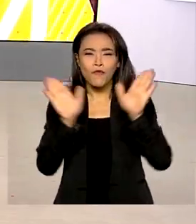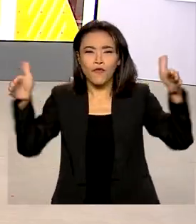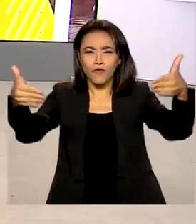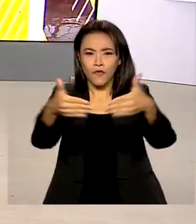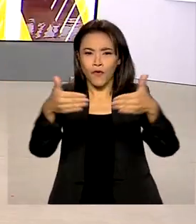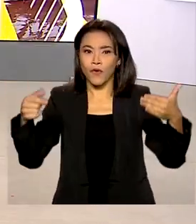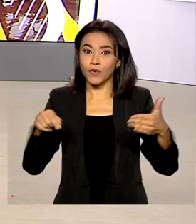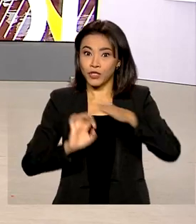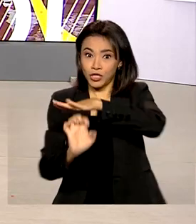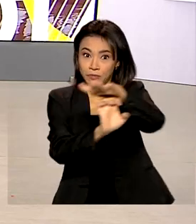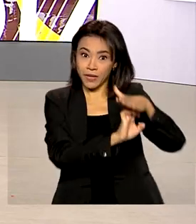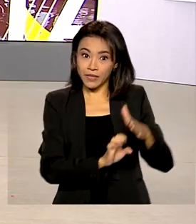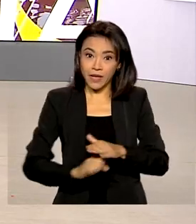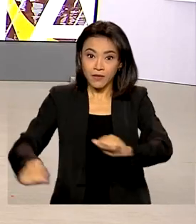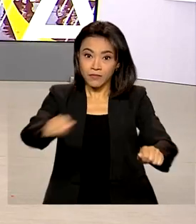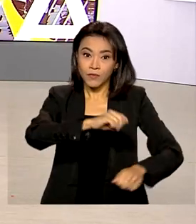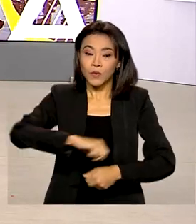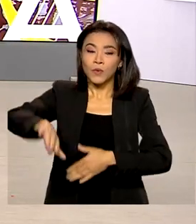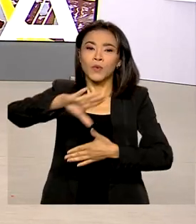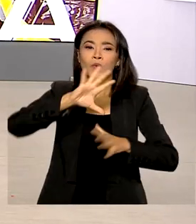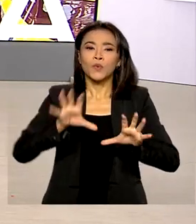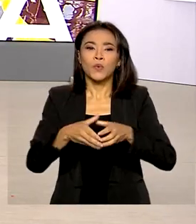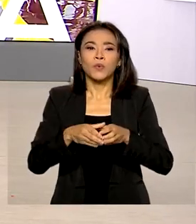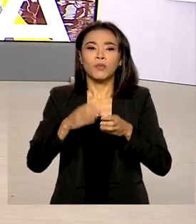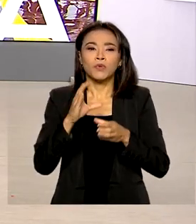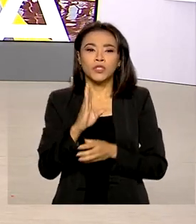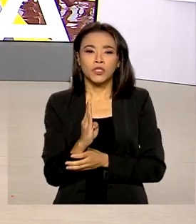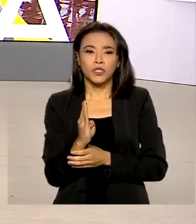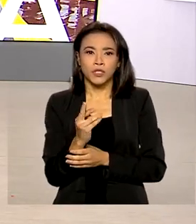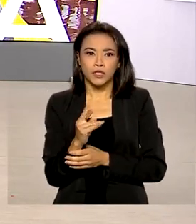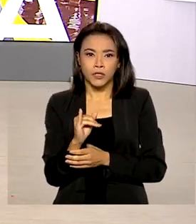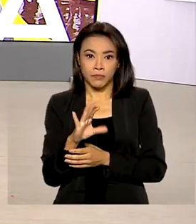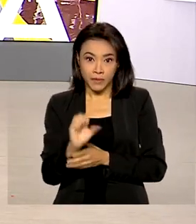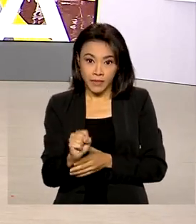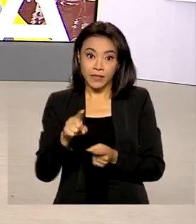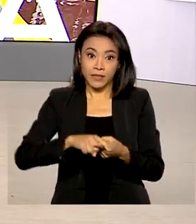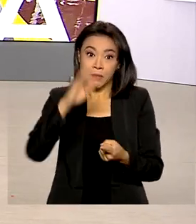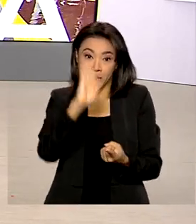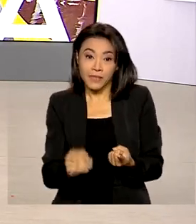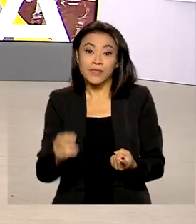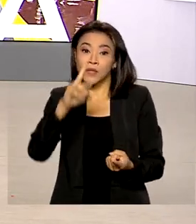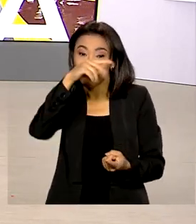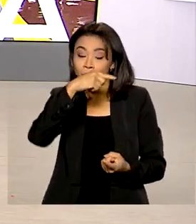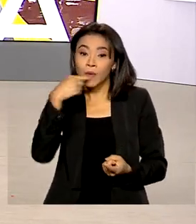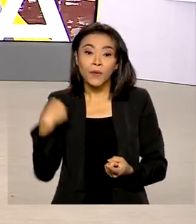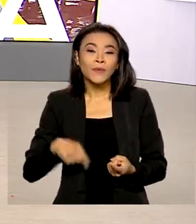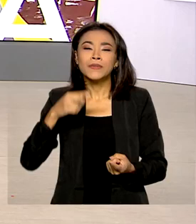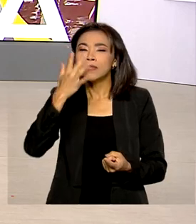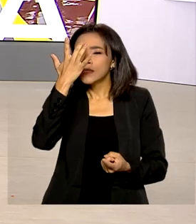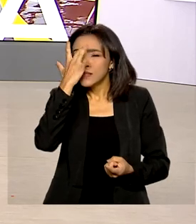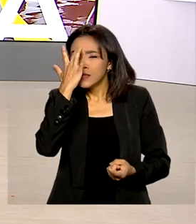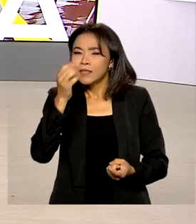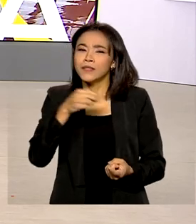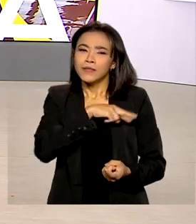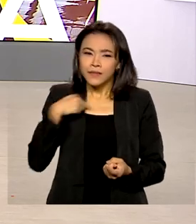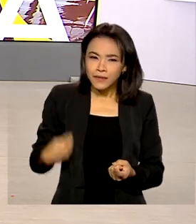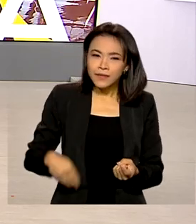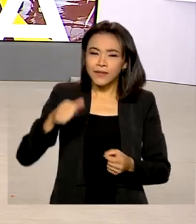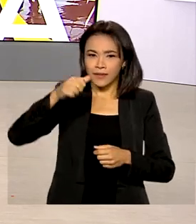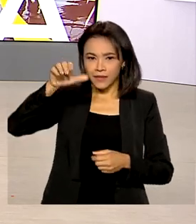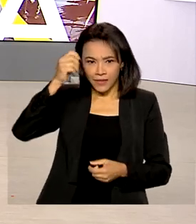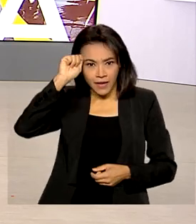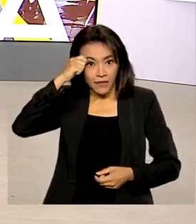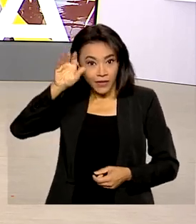do BRICS, grupo formado por Brasil, Rússia, Índia, China e África do Sul. O tema do encontro é o aprofundamento da parceria de